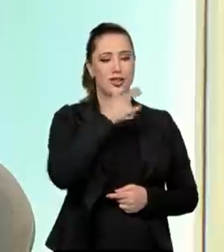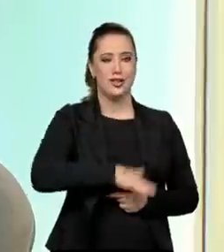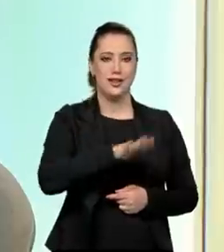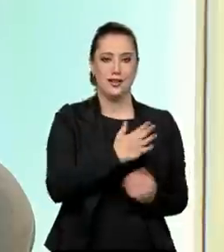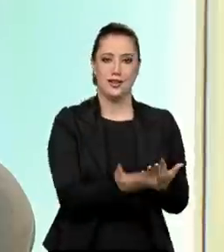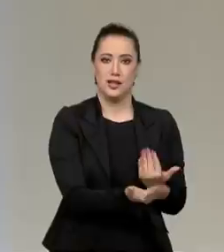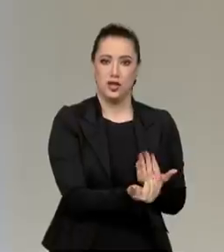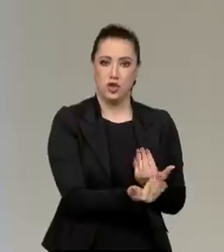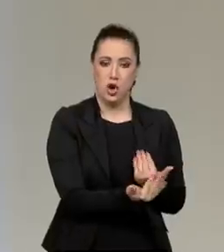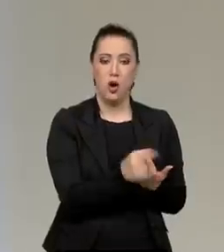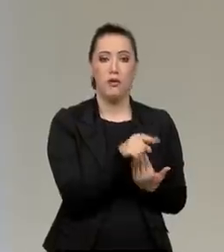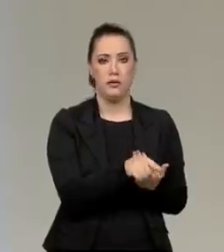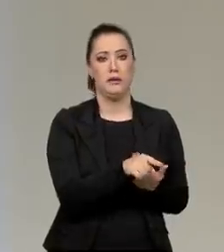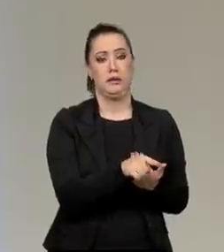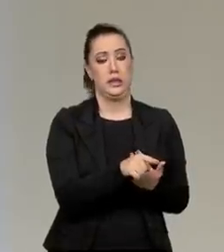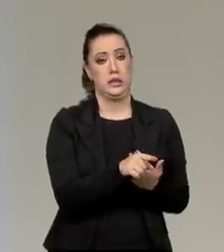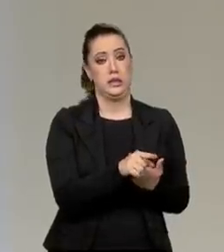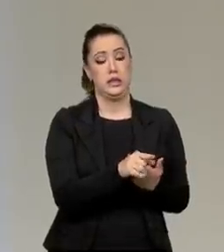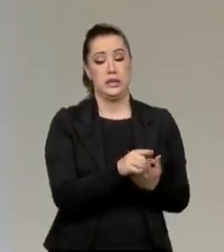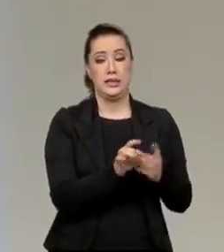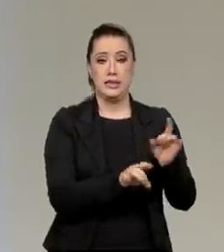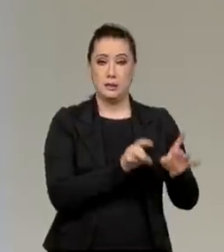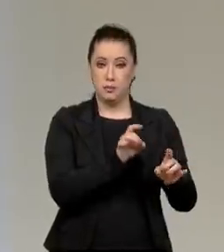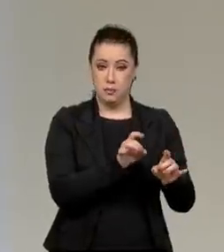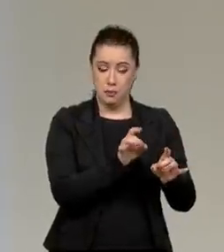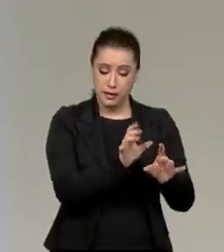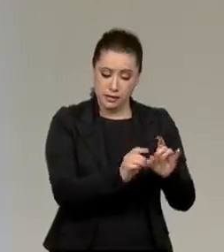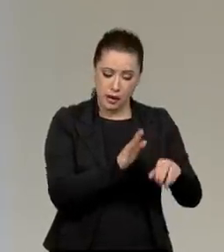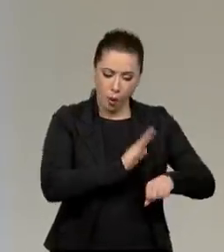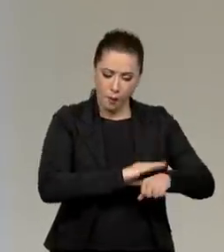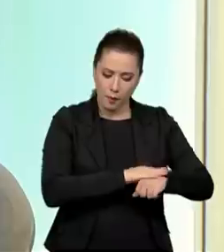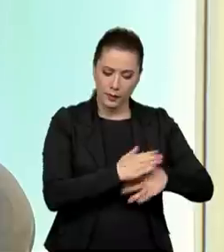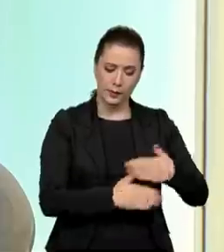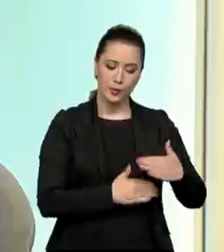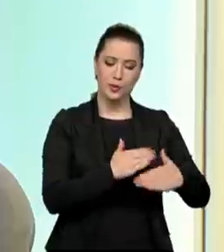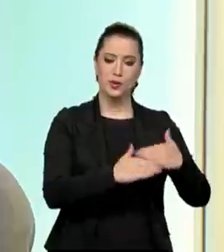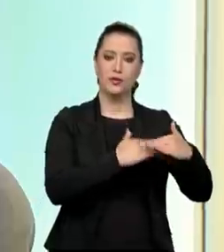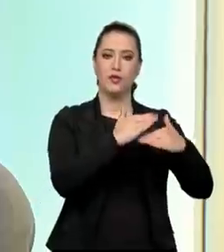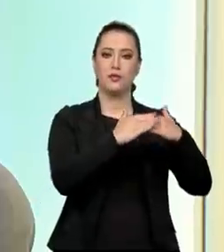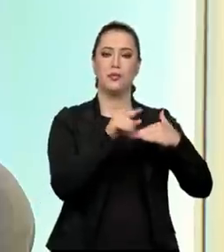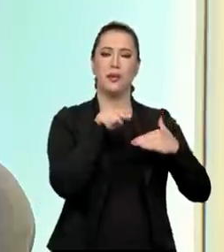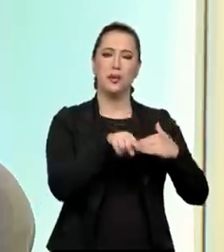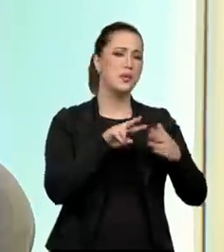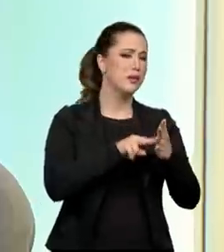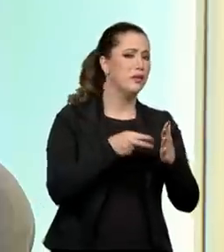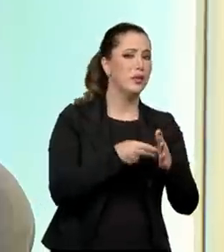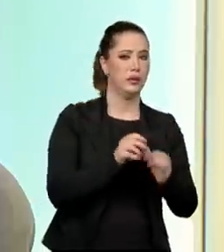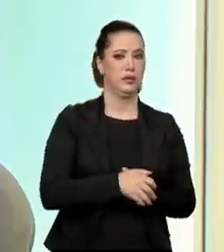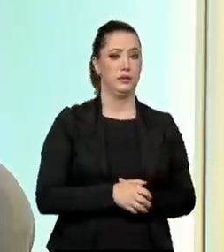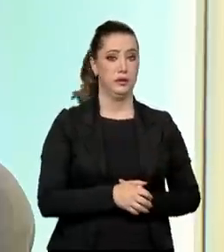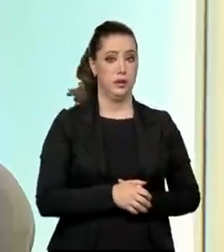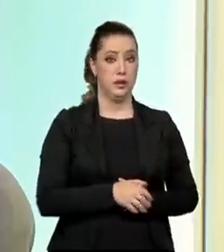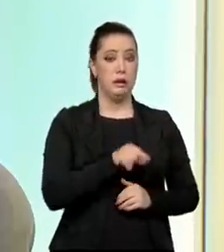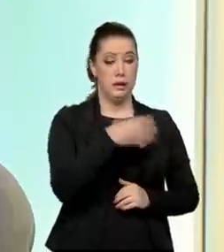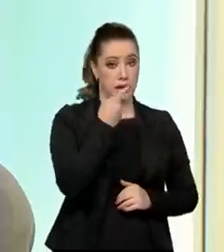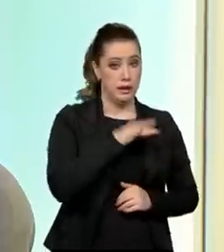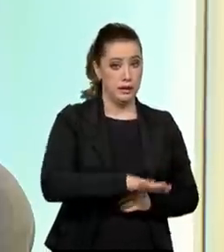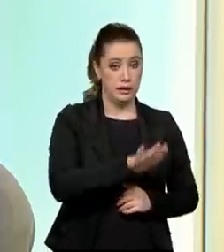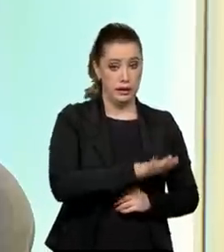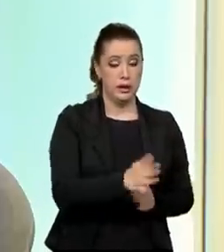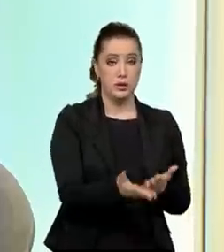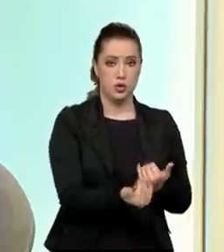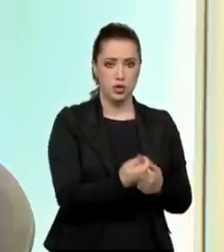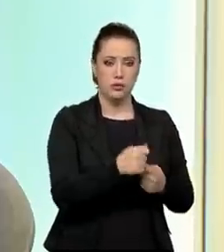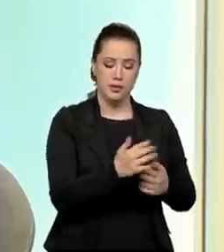e adolescente em especial condição de desenvolvimento. Ou seja, ela tem que ser protegida, ela tem que ser amada, ela tem que ser